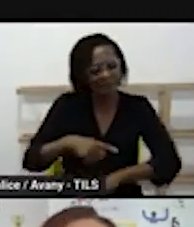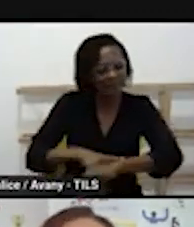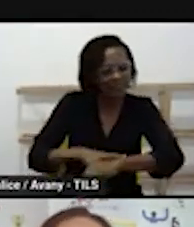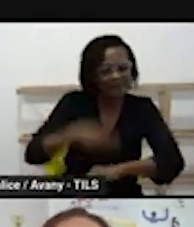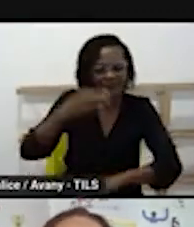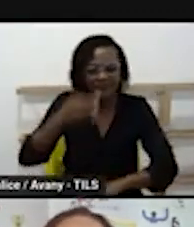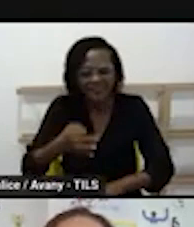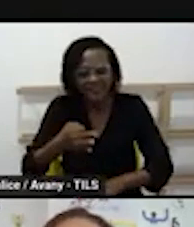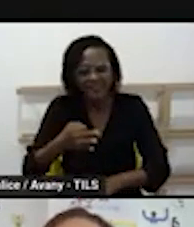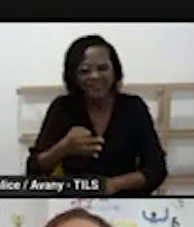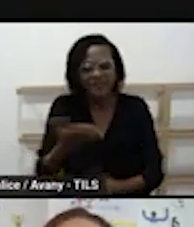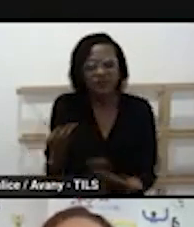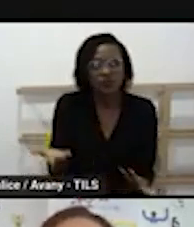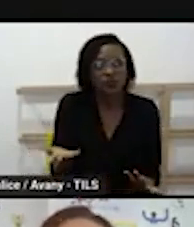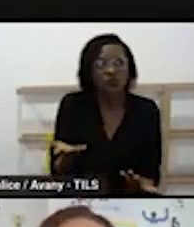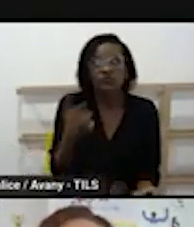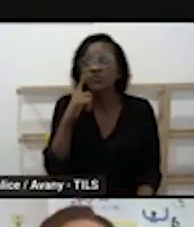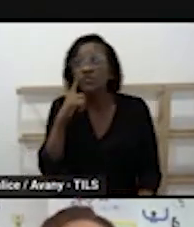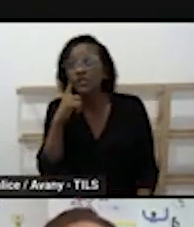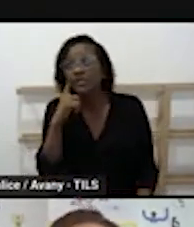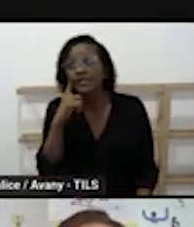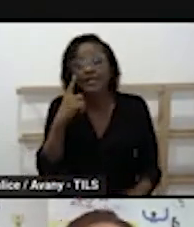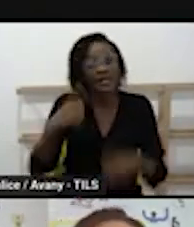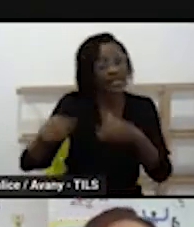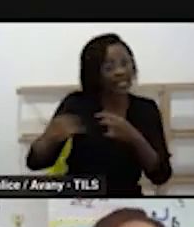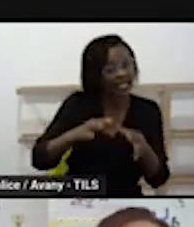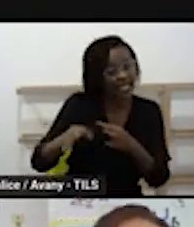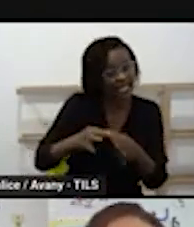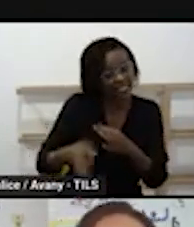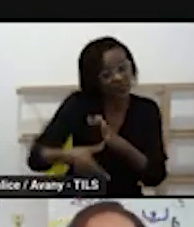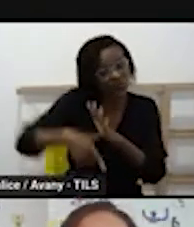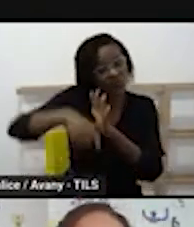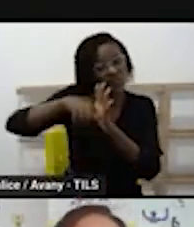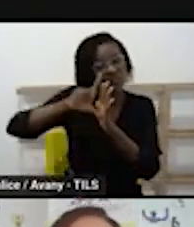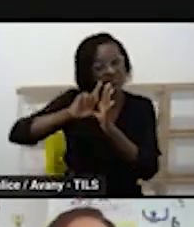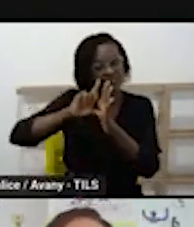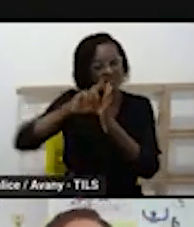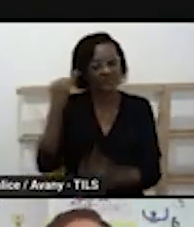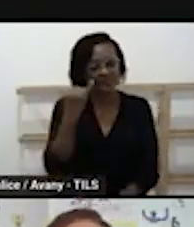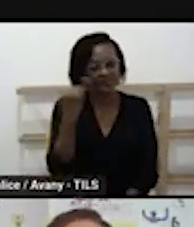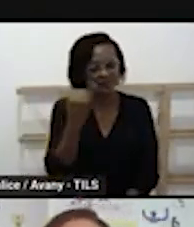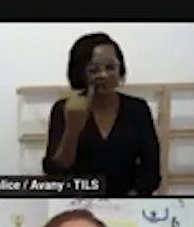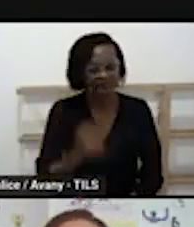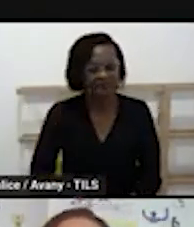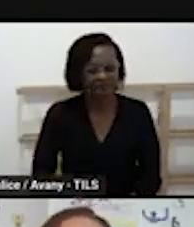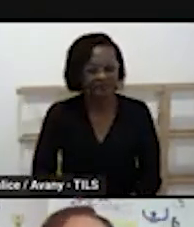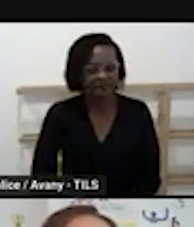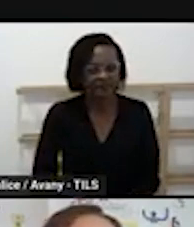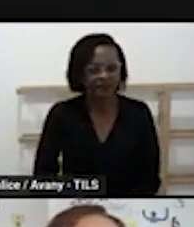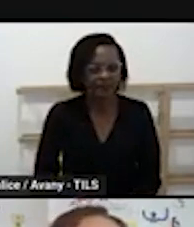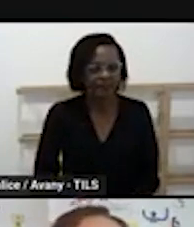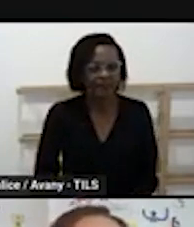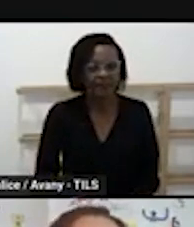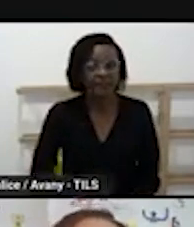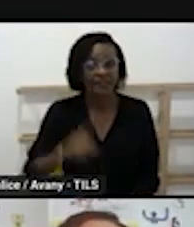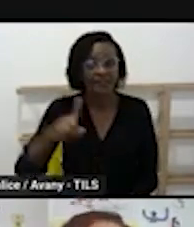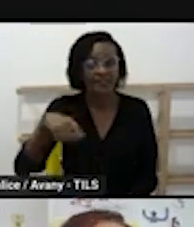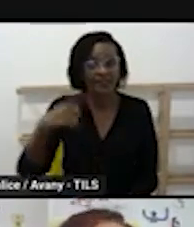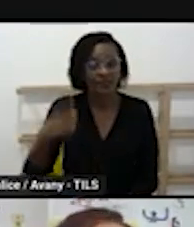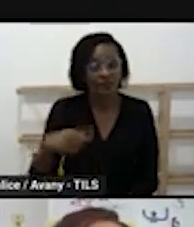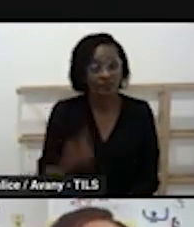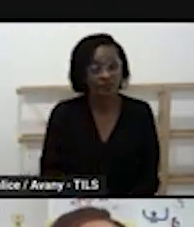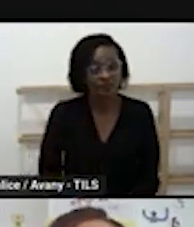quatro ou de sete ou de oito anos. Tá bom? E aí, cria essa estabilidade, uma